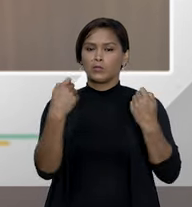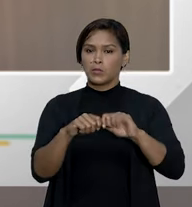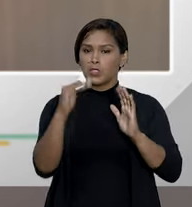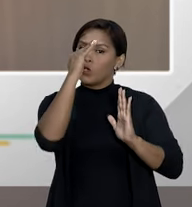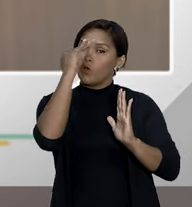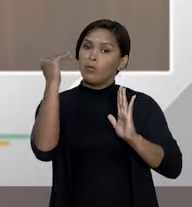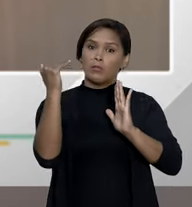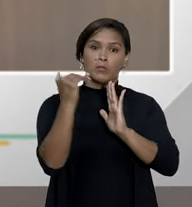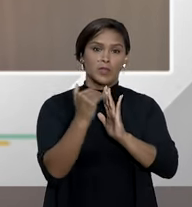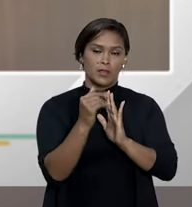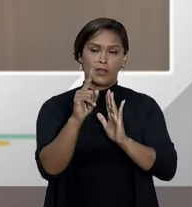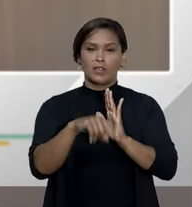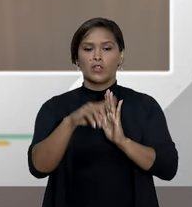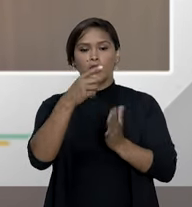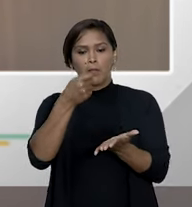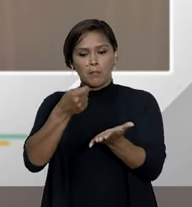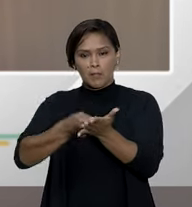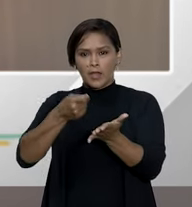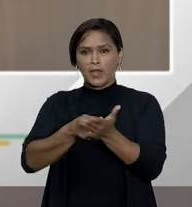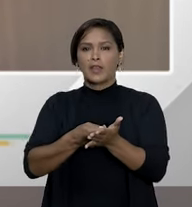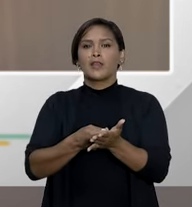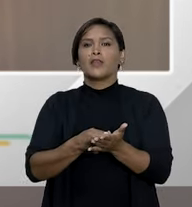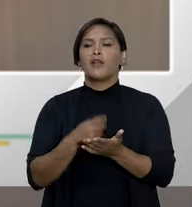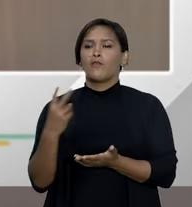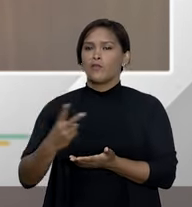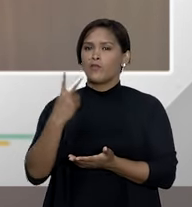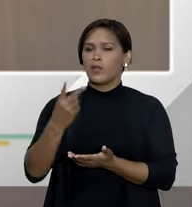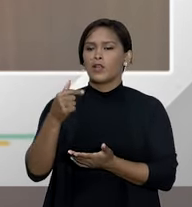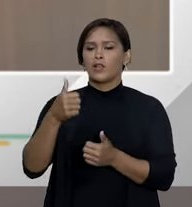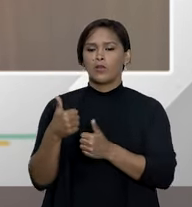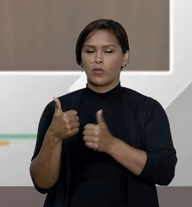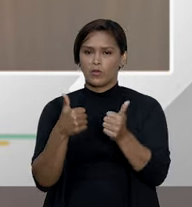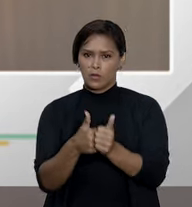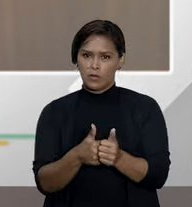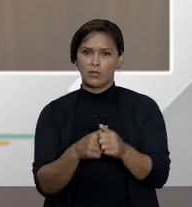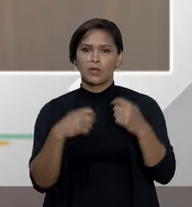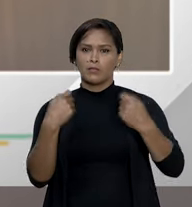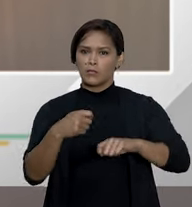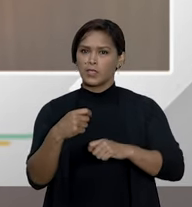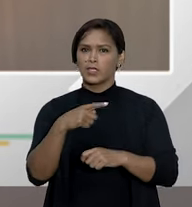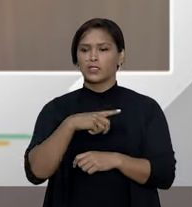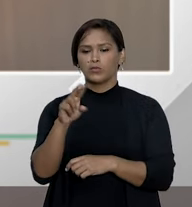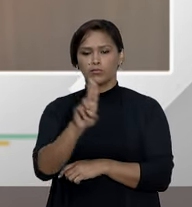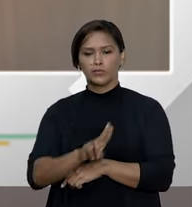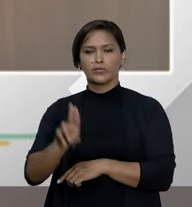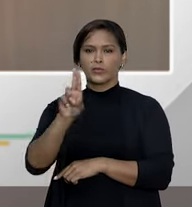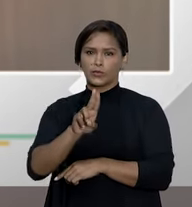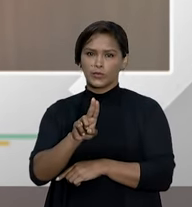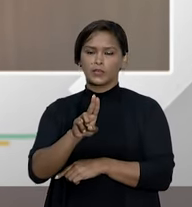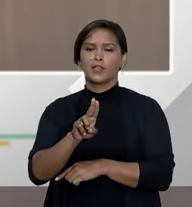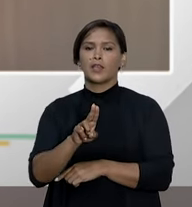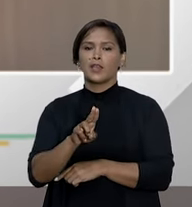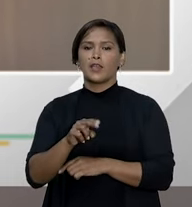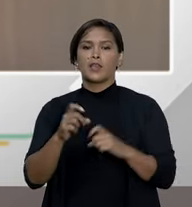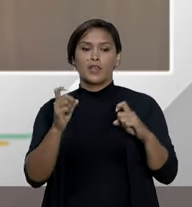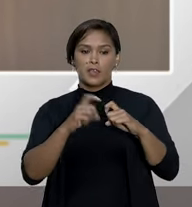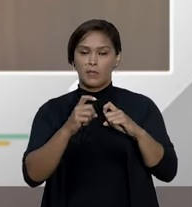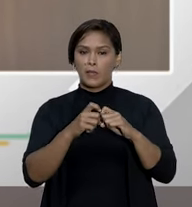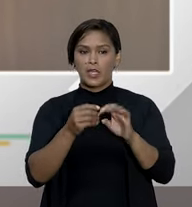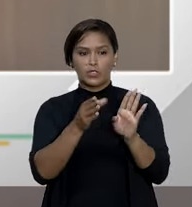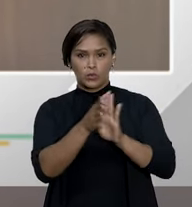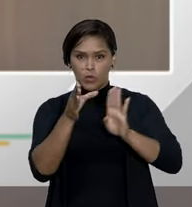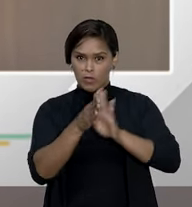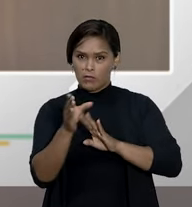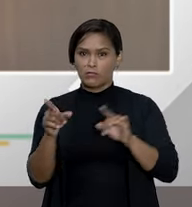obrigatoriedade e o dever de pagar despesas hospitalares quando o acompanhante se faz necessário e recomendação médica para isso